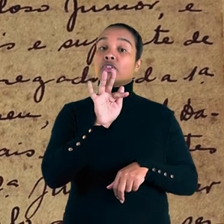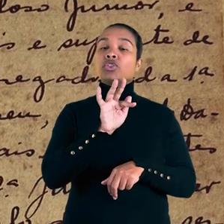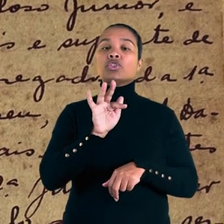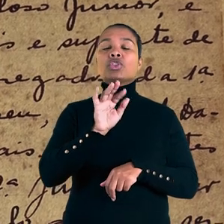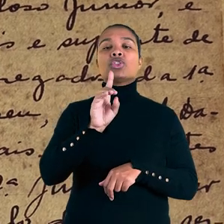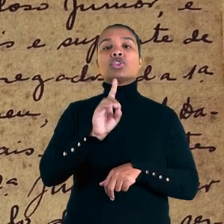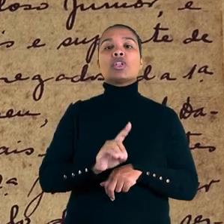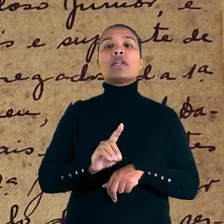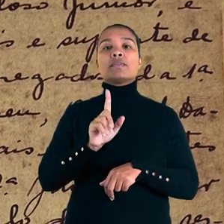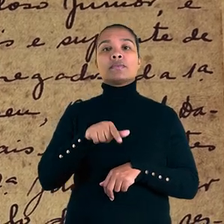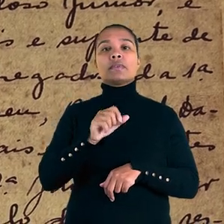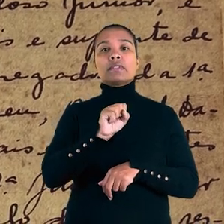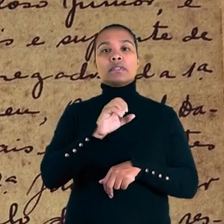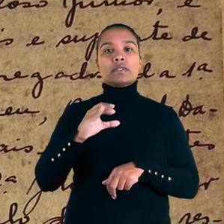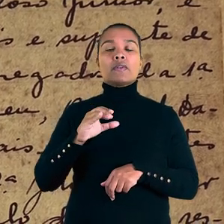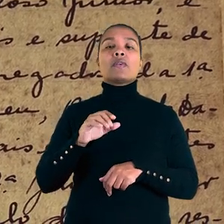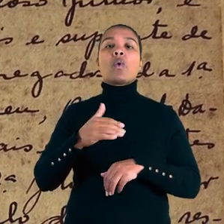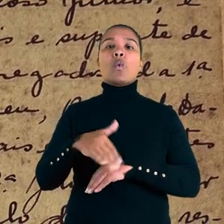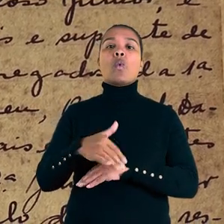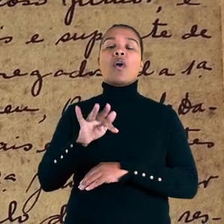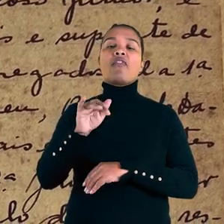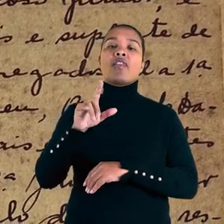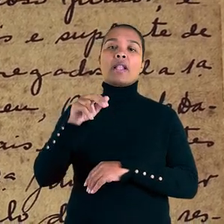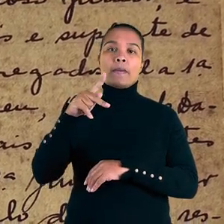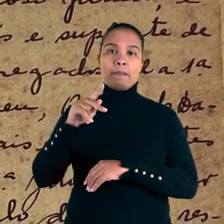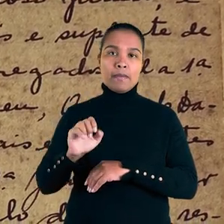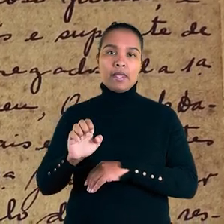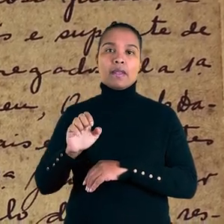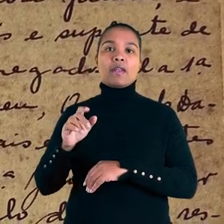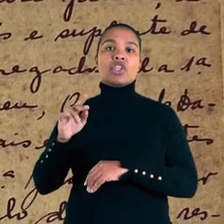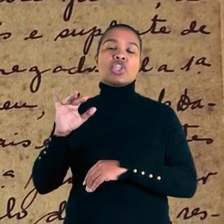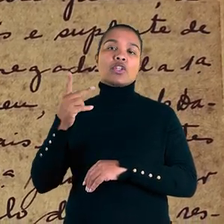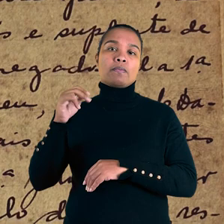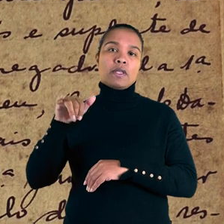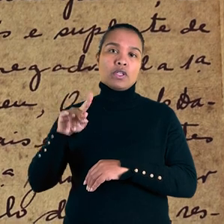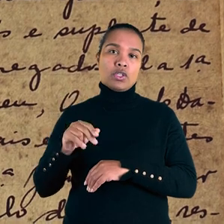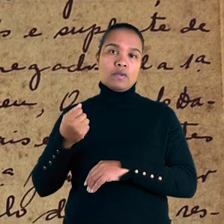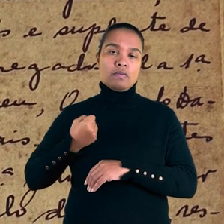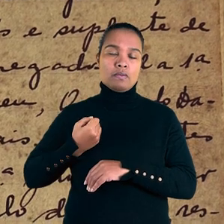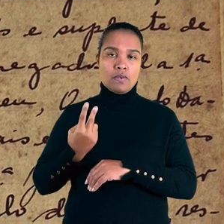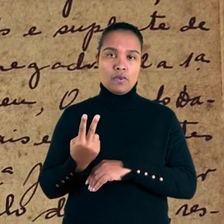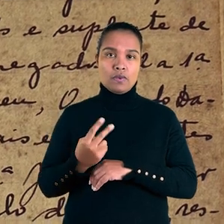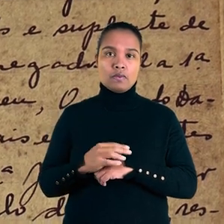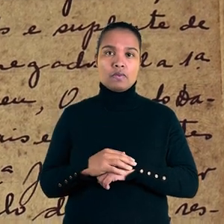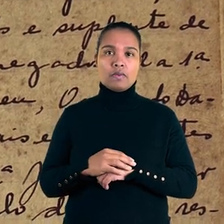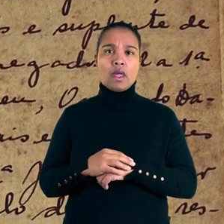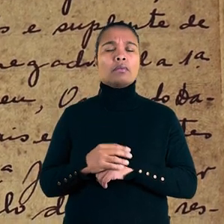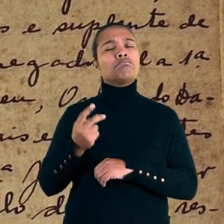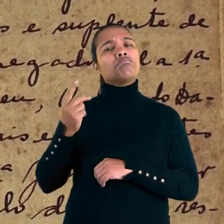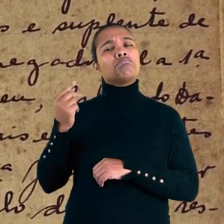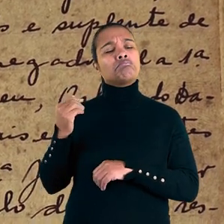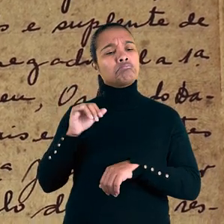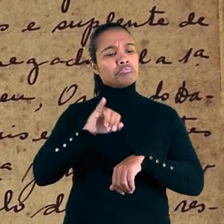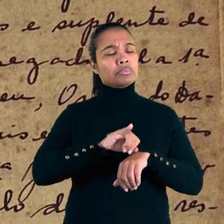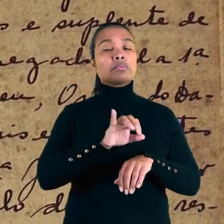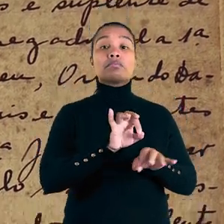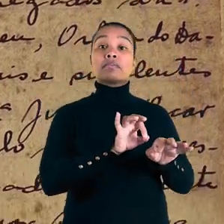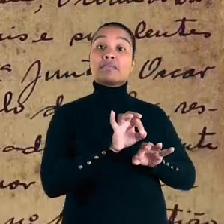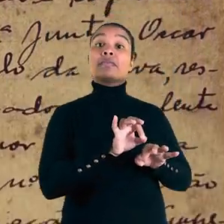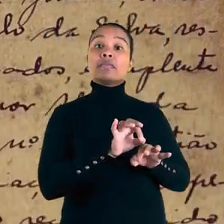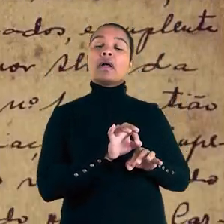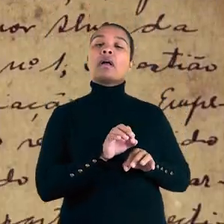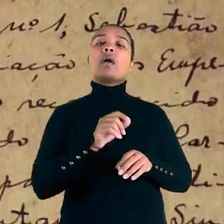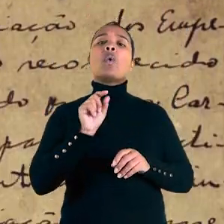da Faculdade de Direito de Santa Catarina, na rua Felipe Schmidt, número 2. Após a instalação,